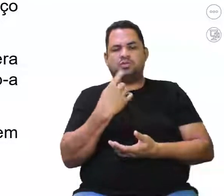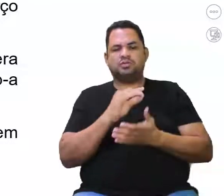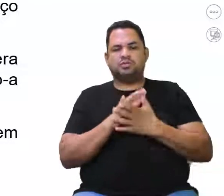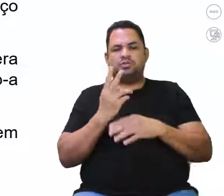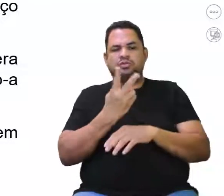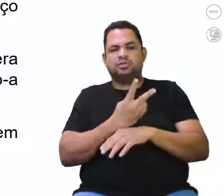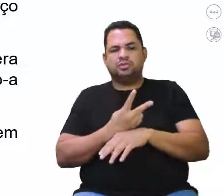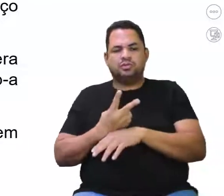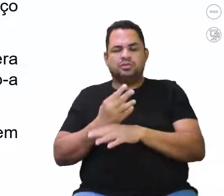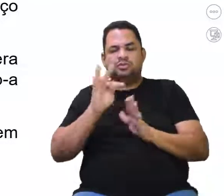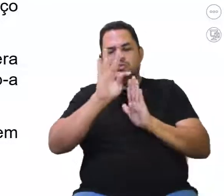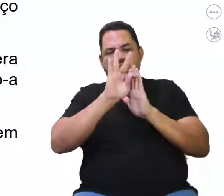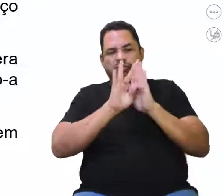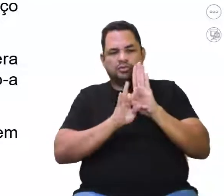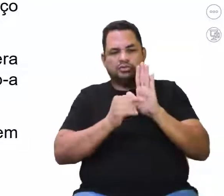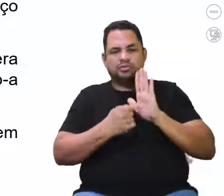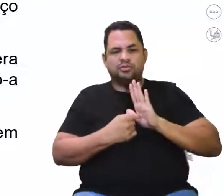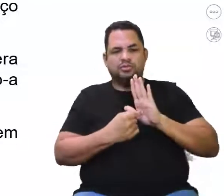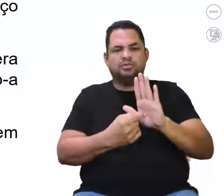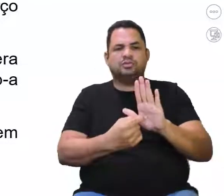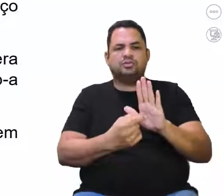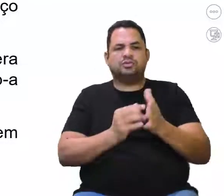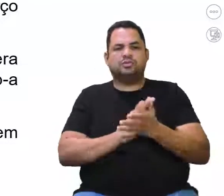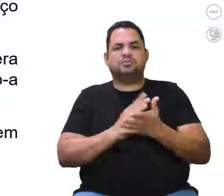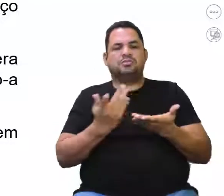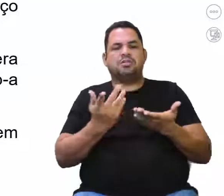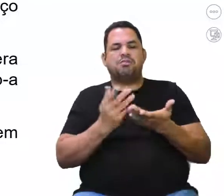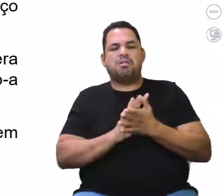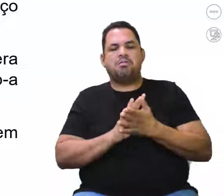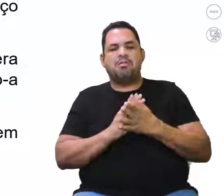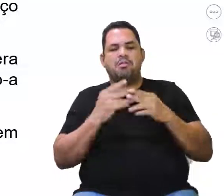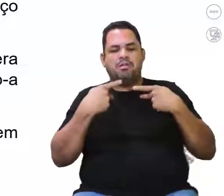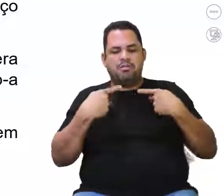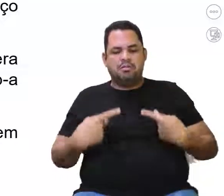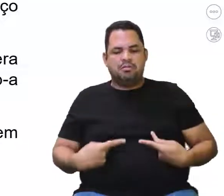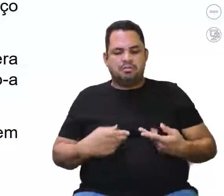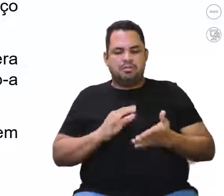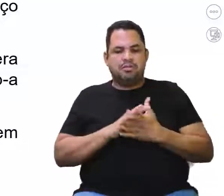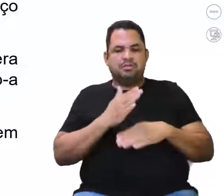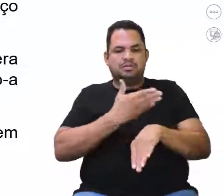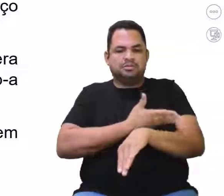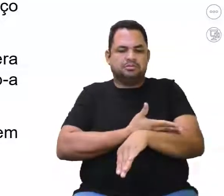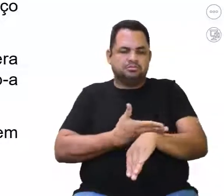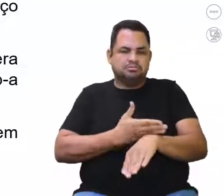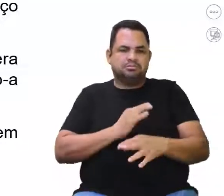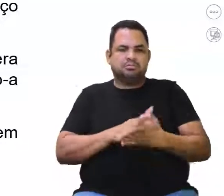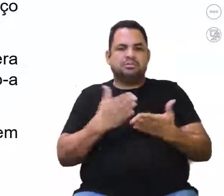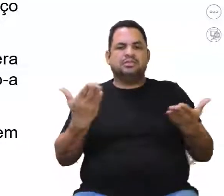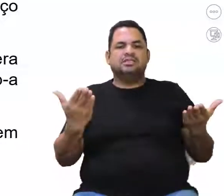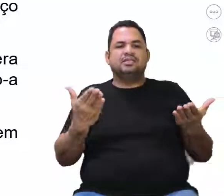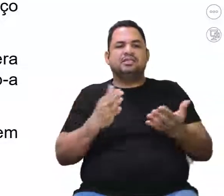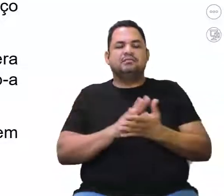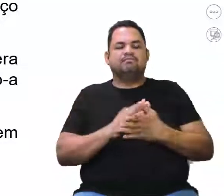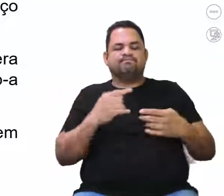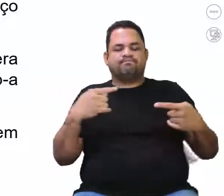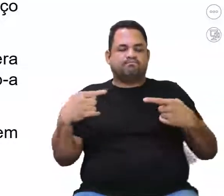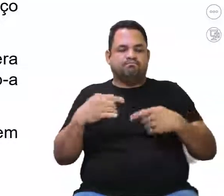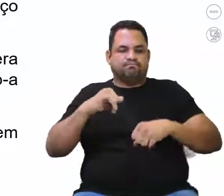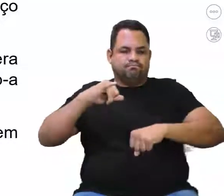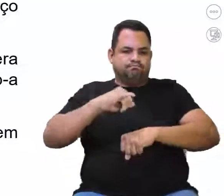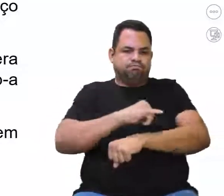porque o texto ele não trouxe um problema físico habitual, lembra da questão chave lá em cima, relacionada à